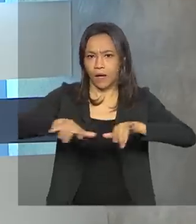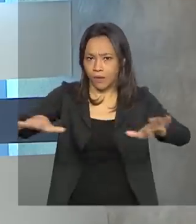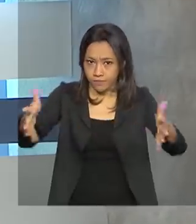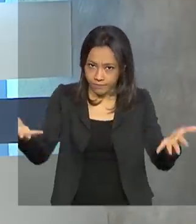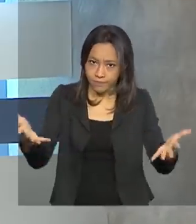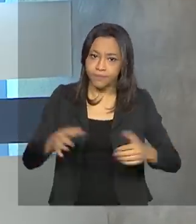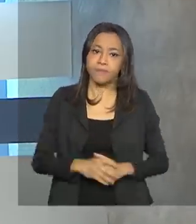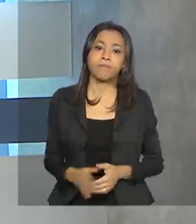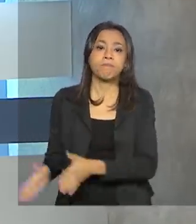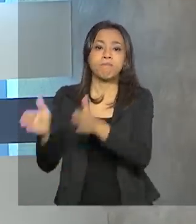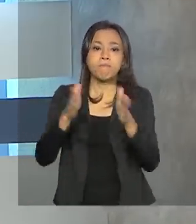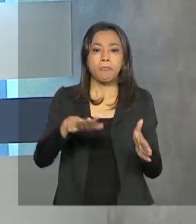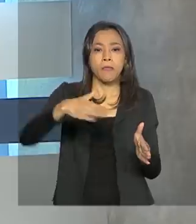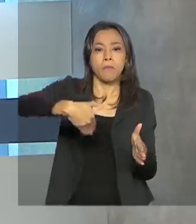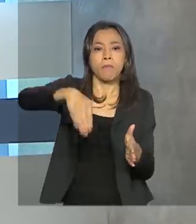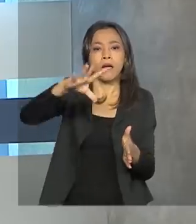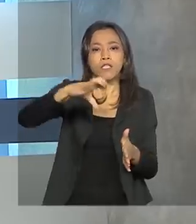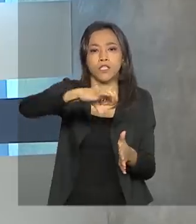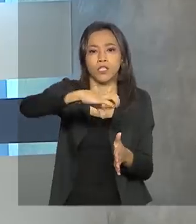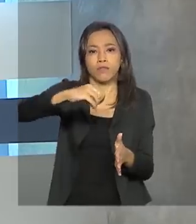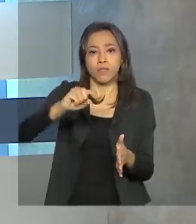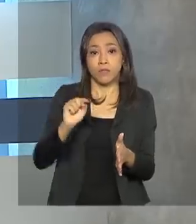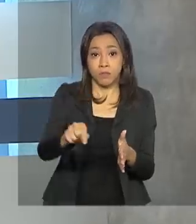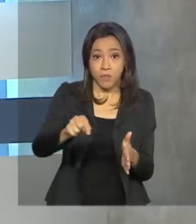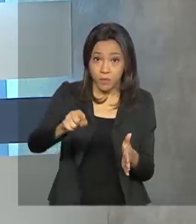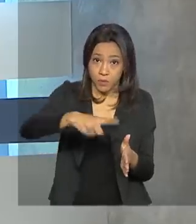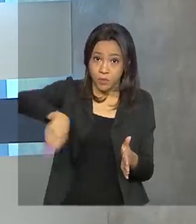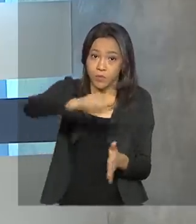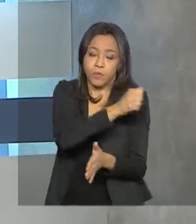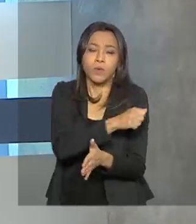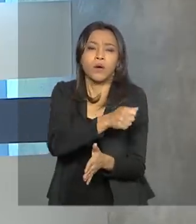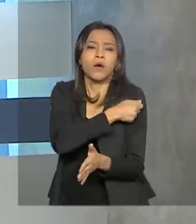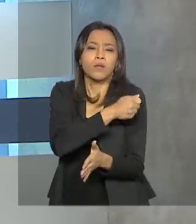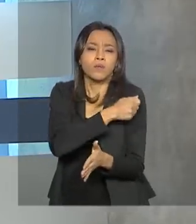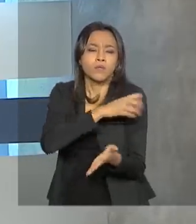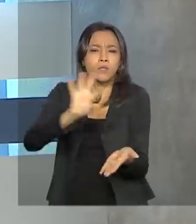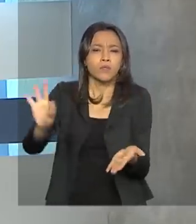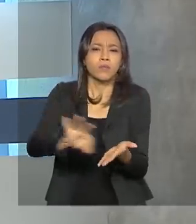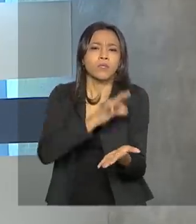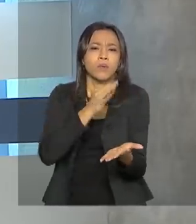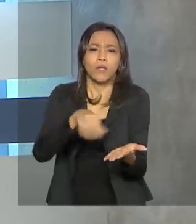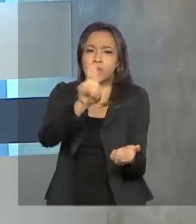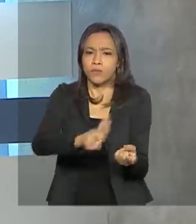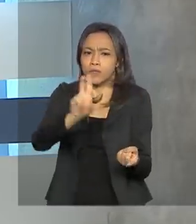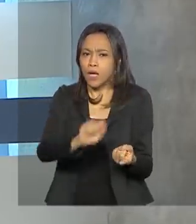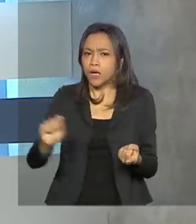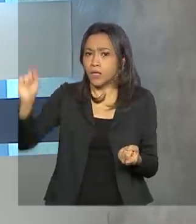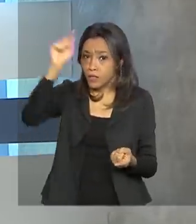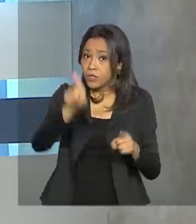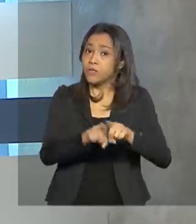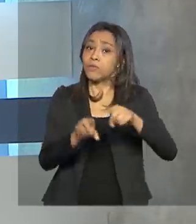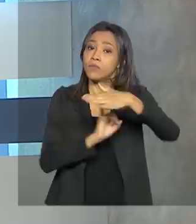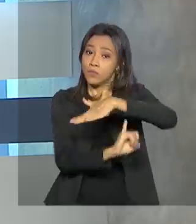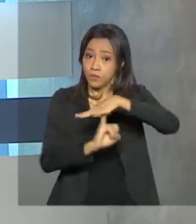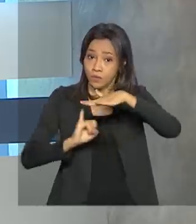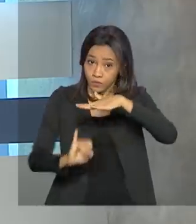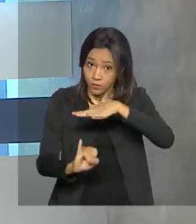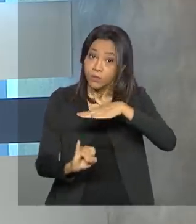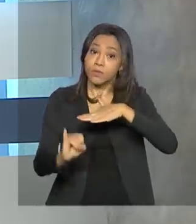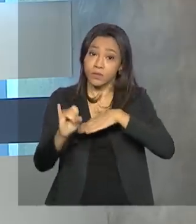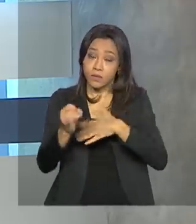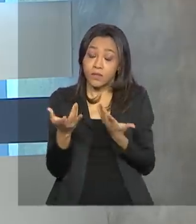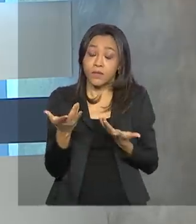Mais de 900 mil estudantes matriculados em universidades federais e nas instituições da Rede Federal de Educação Profissional e